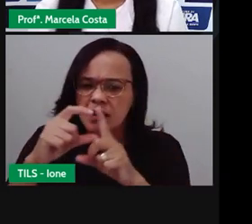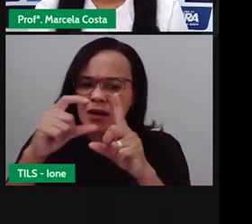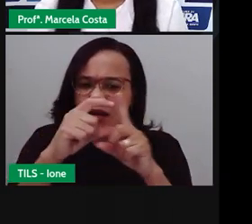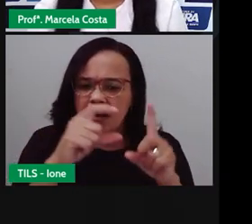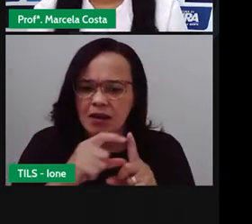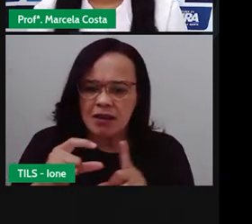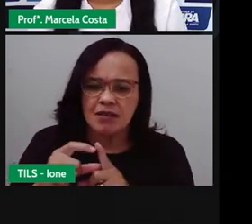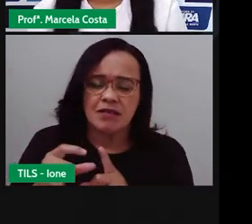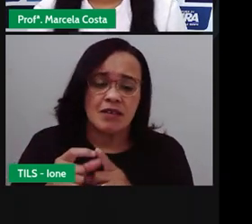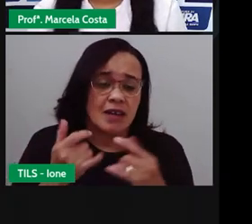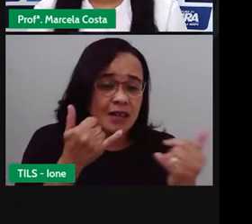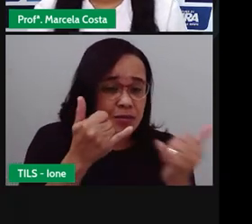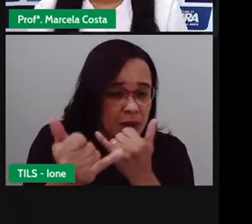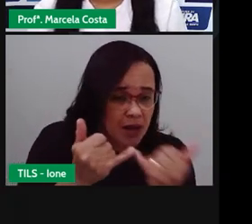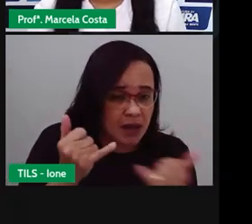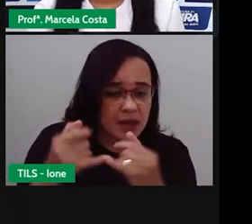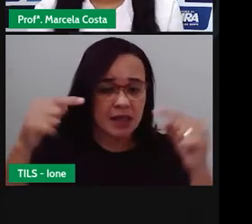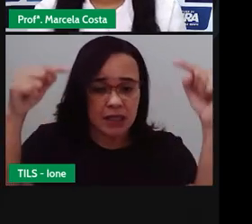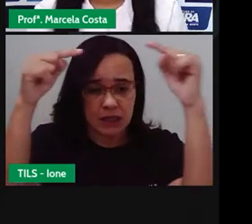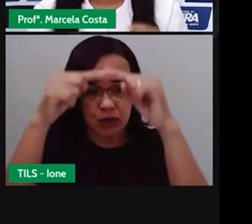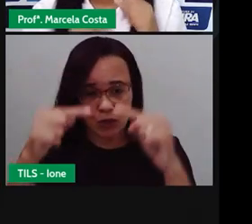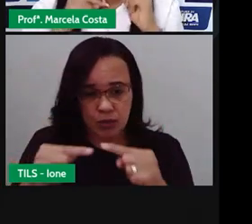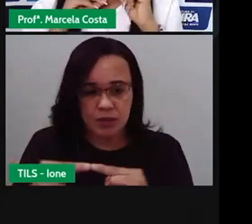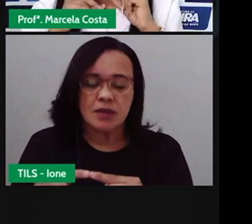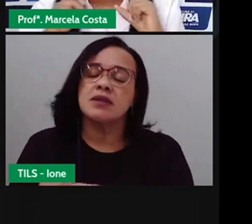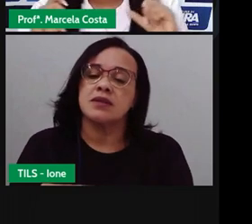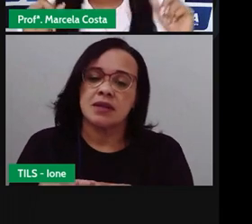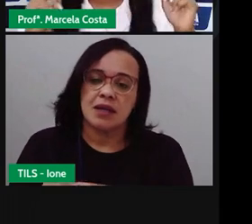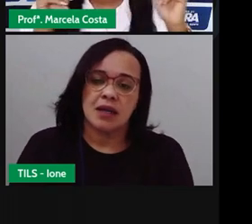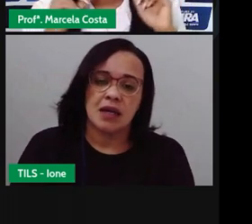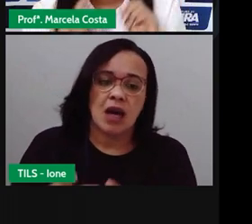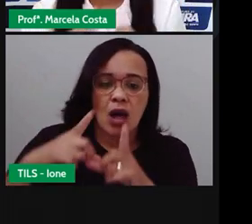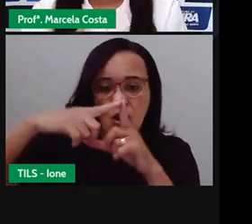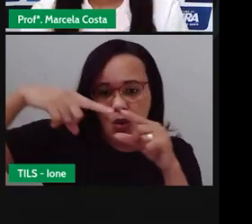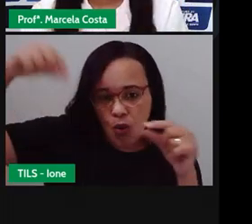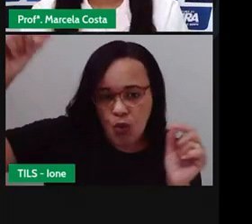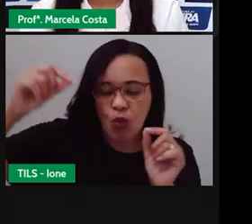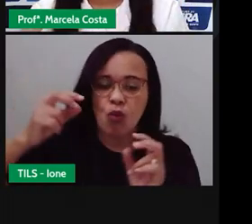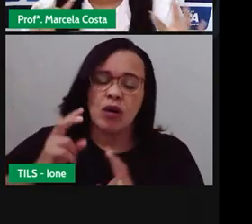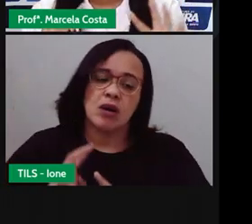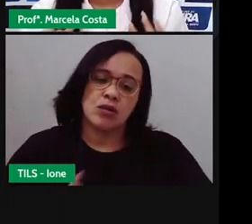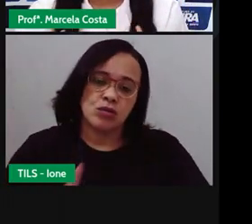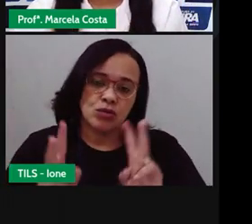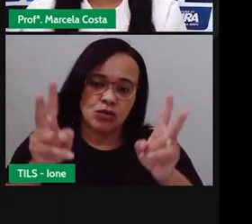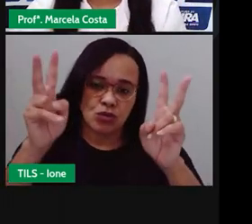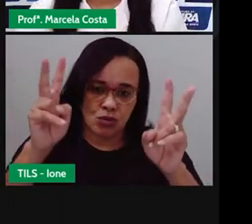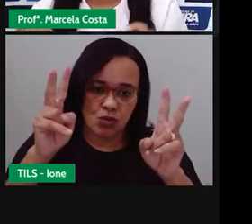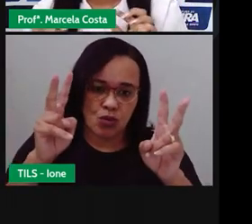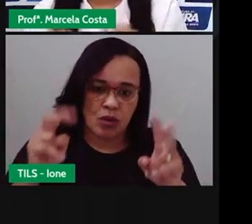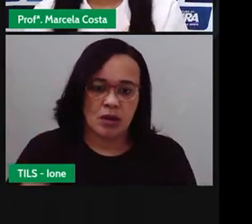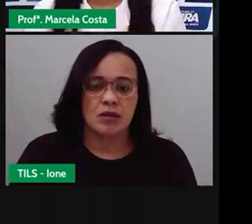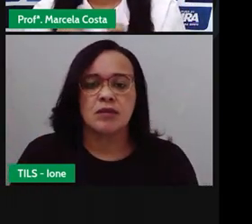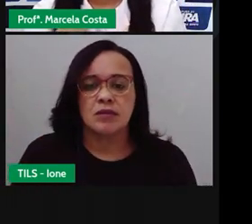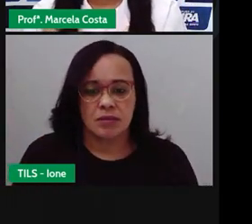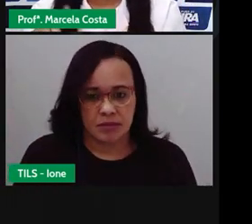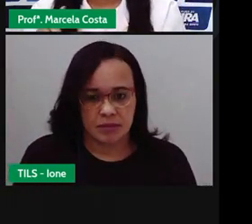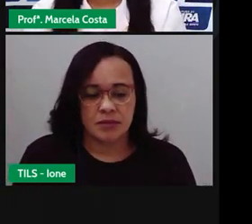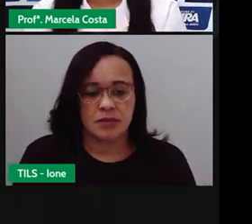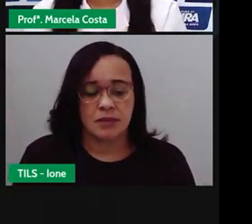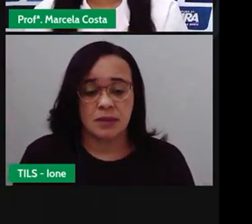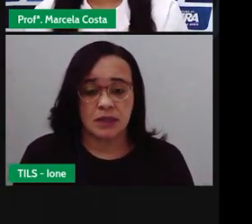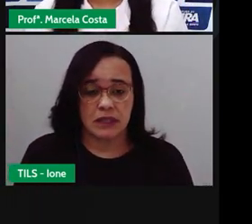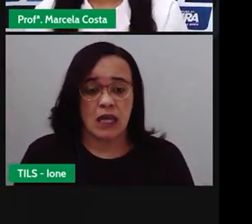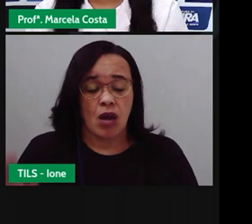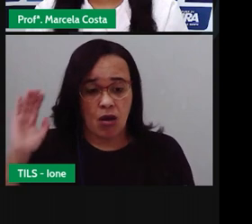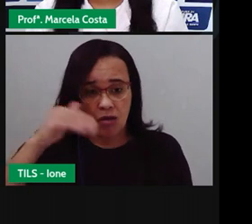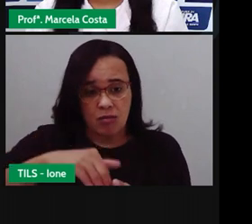Ó, lua, continua, lua, continua, lua, ó, o final